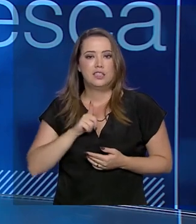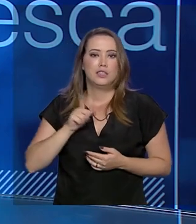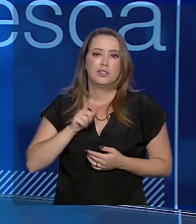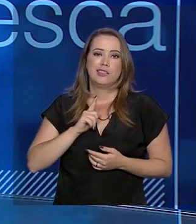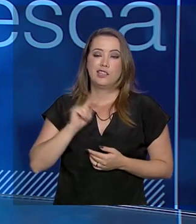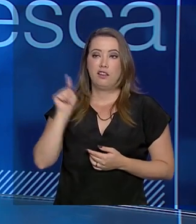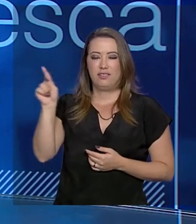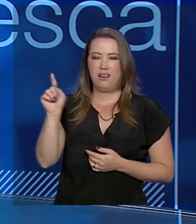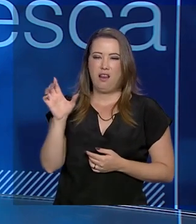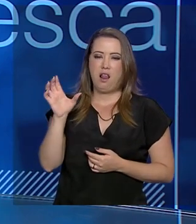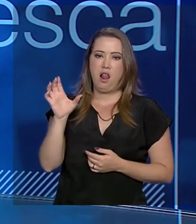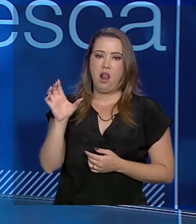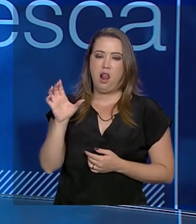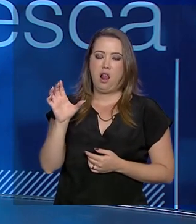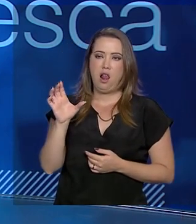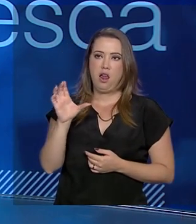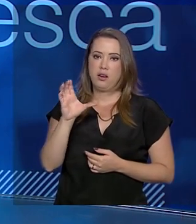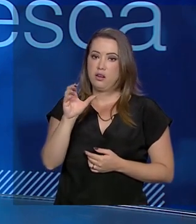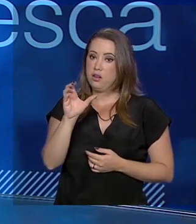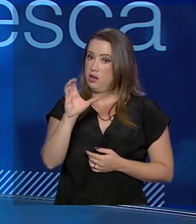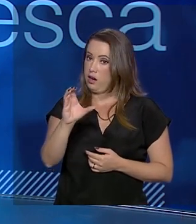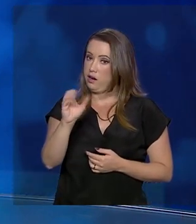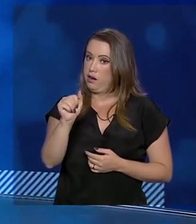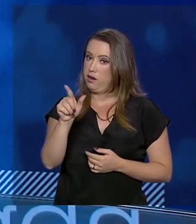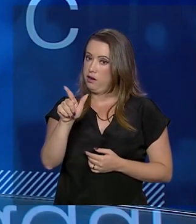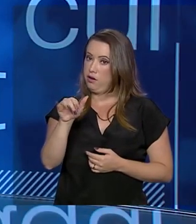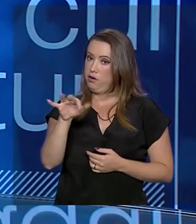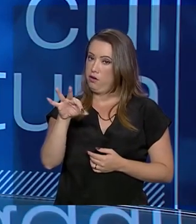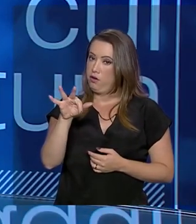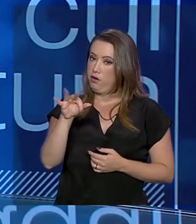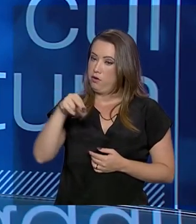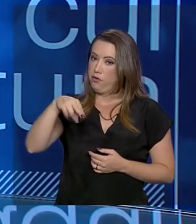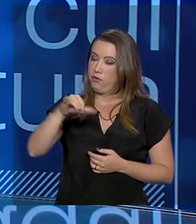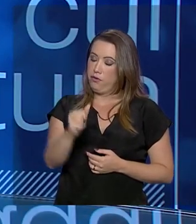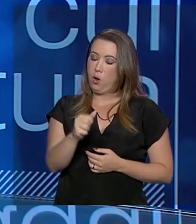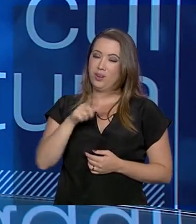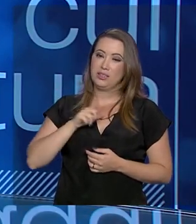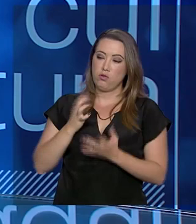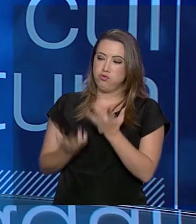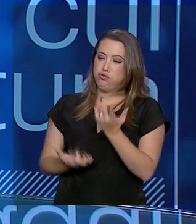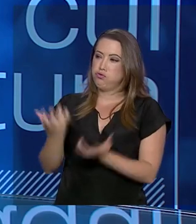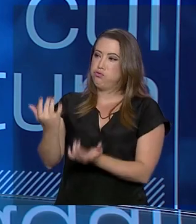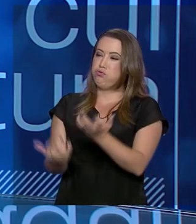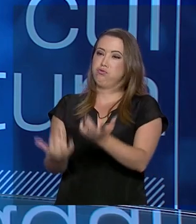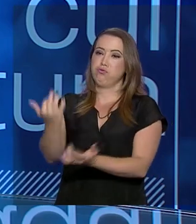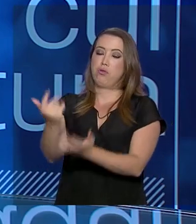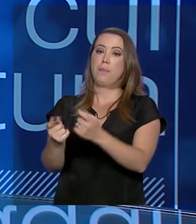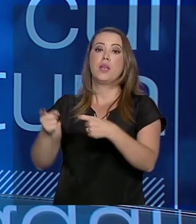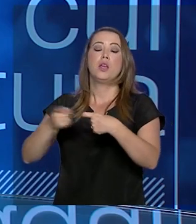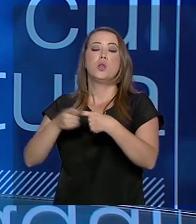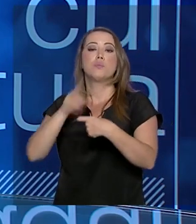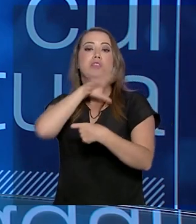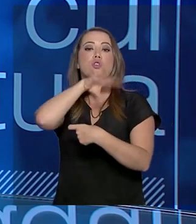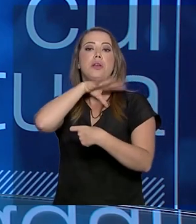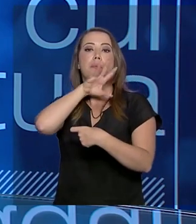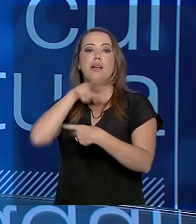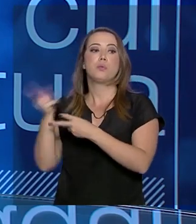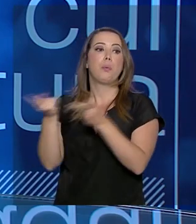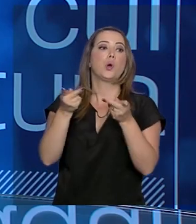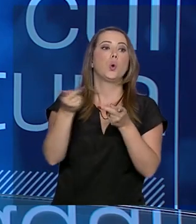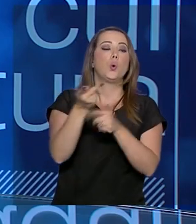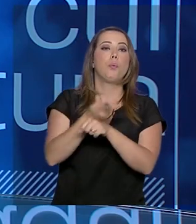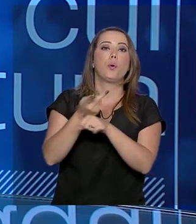incêndio recente lá na Califórnia e os veterinários de lá procuraram aqui a Universidade do Ceará,